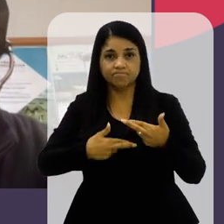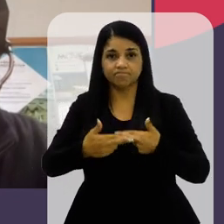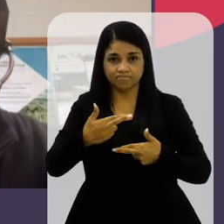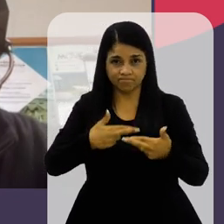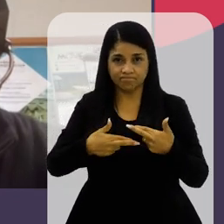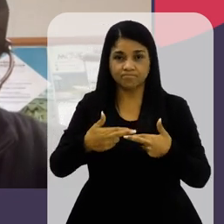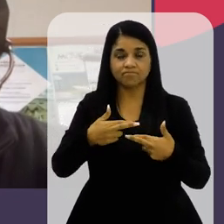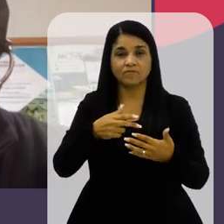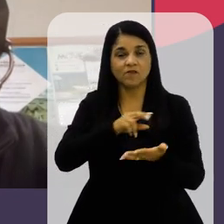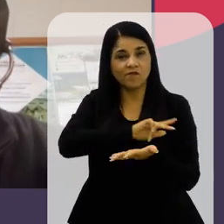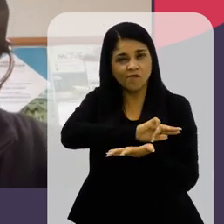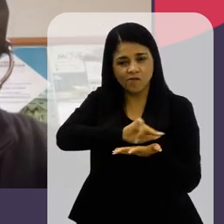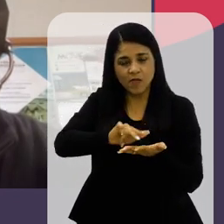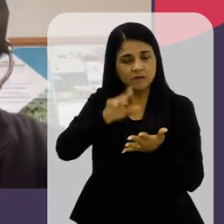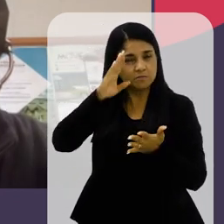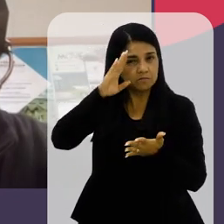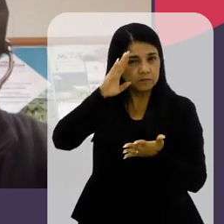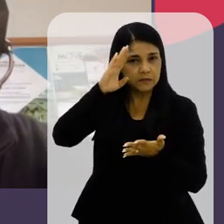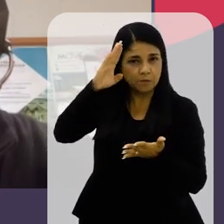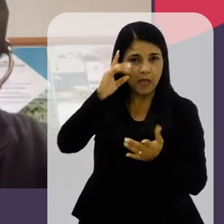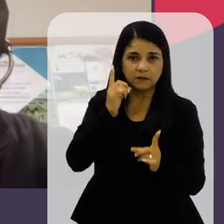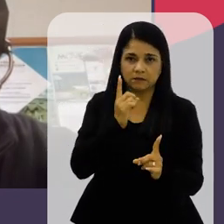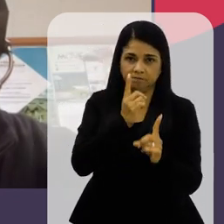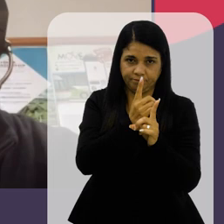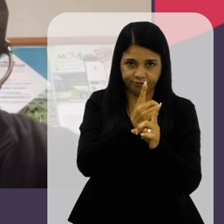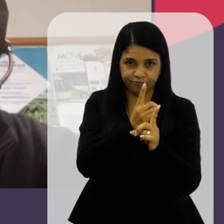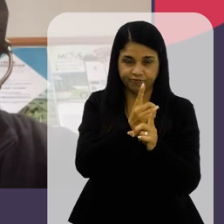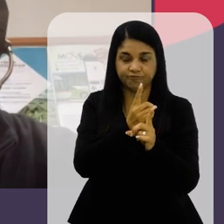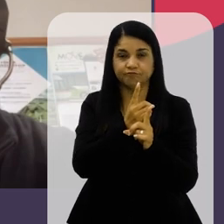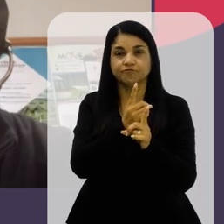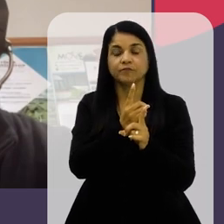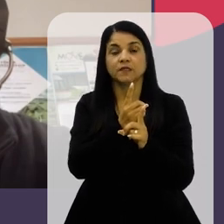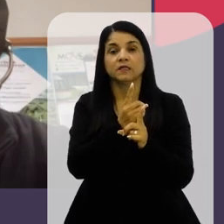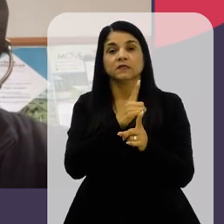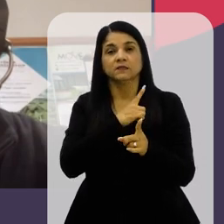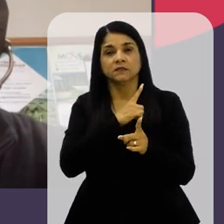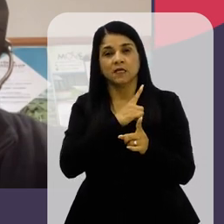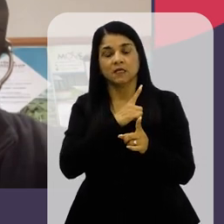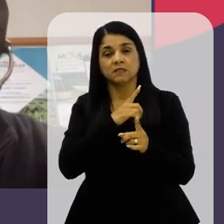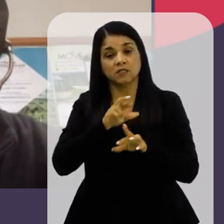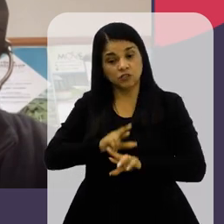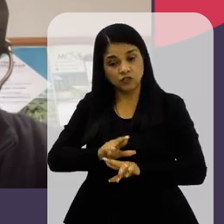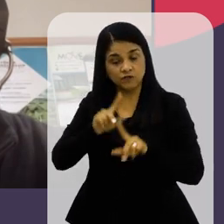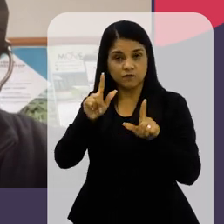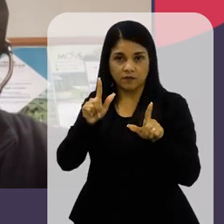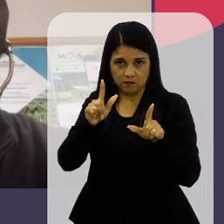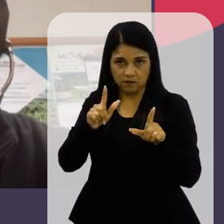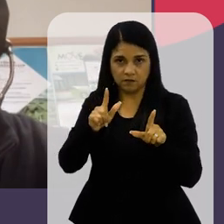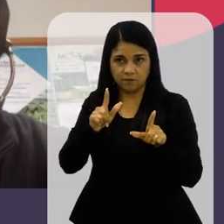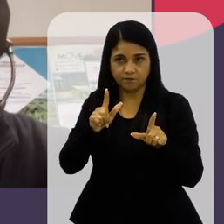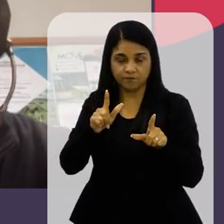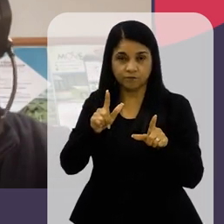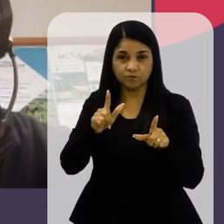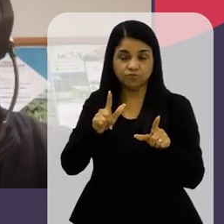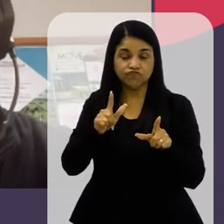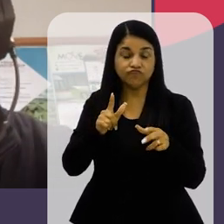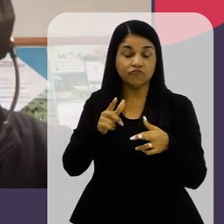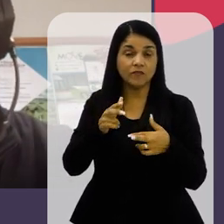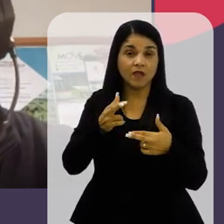Então Esses foram Os nossos Principais Achados Tem essa Disparidade Entre Né